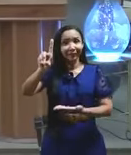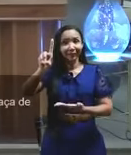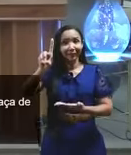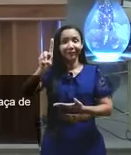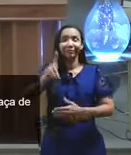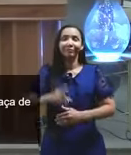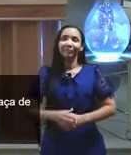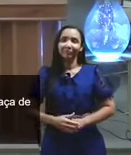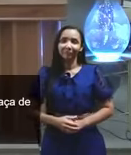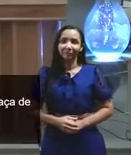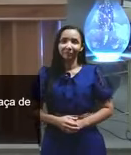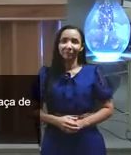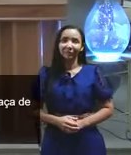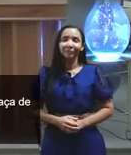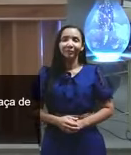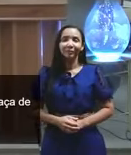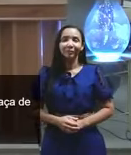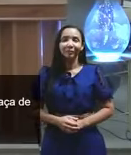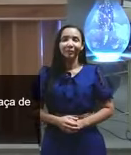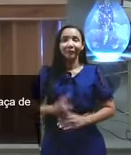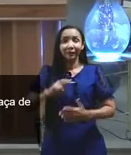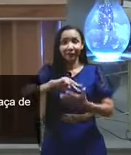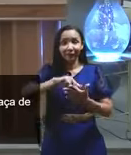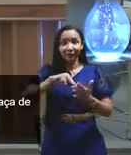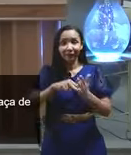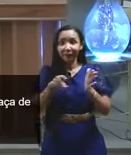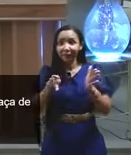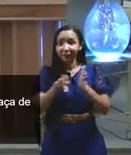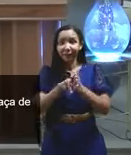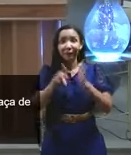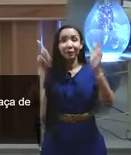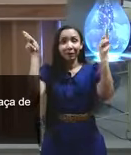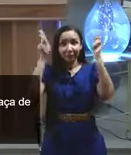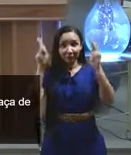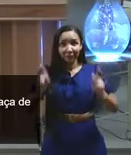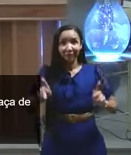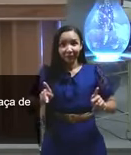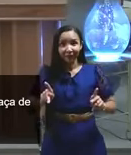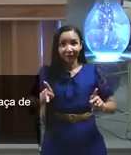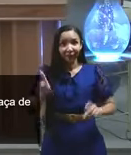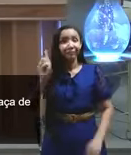Não é com Cristo, agora é com a gente. Esmagará